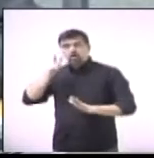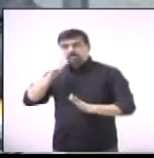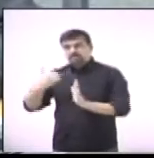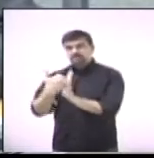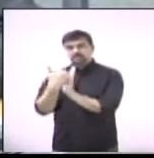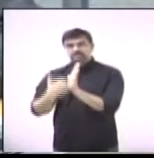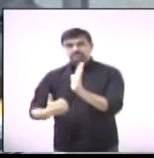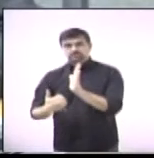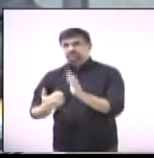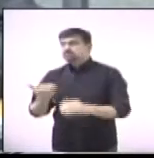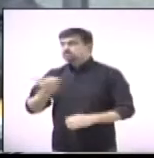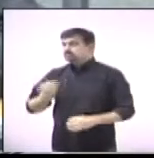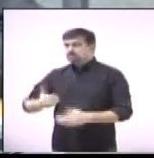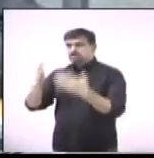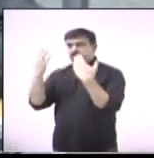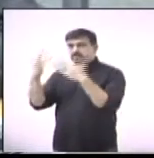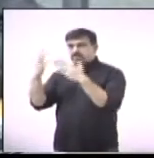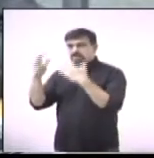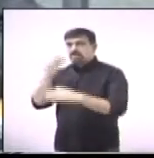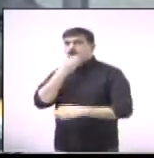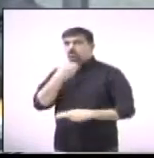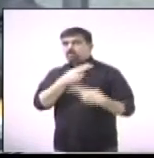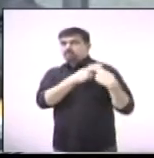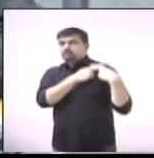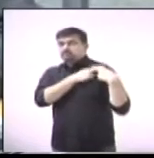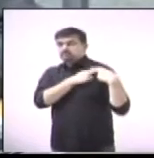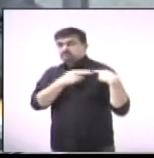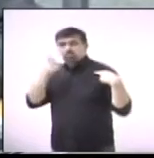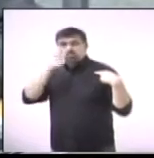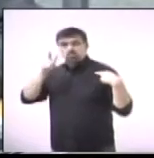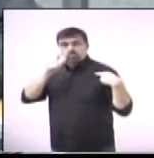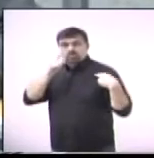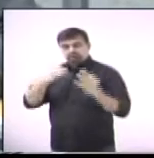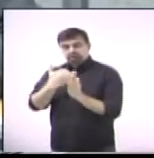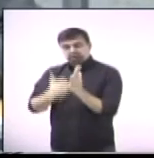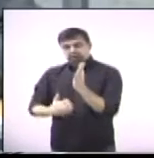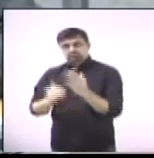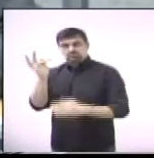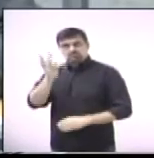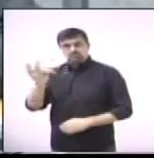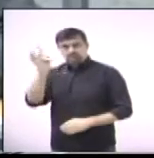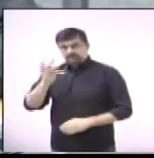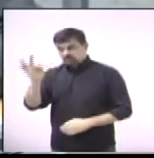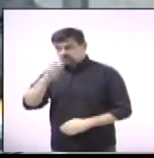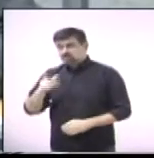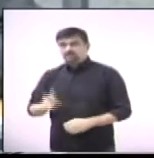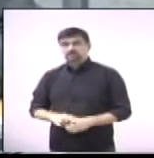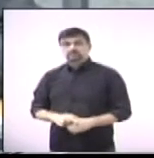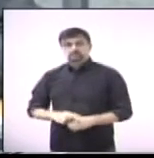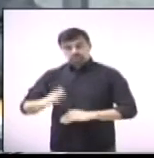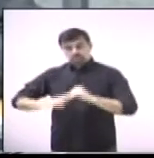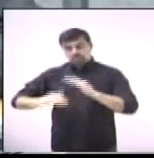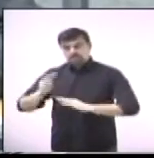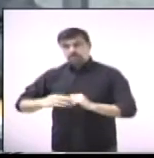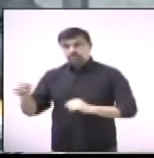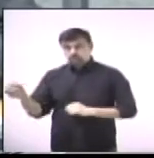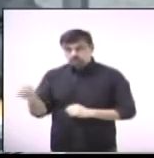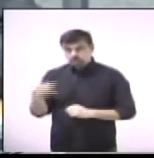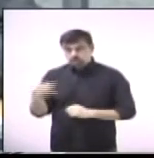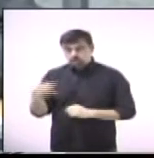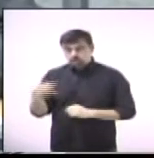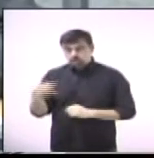final. Então eu gostaria de parabenizar o Islau, essa é uma ação nova que foi permitida através de uma emenda